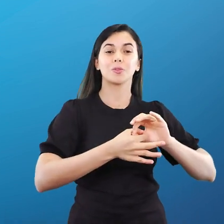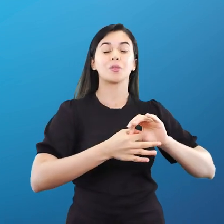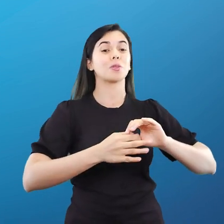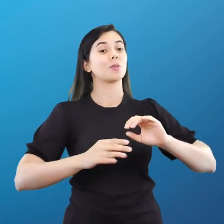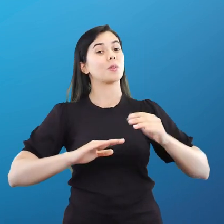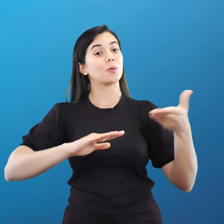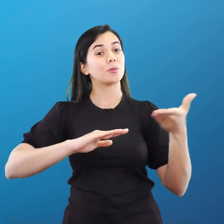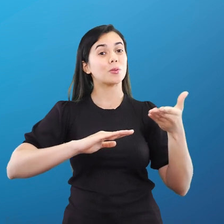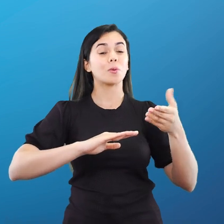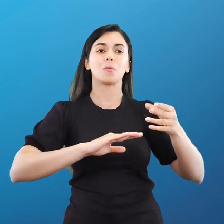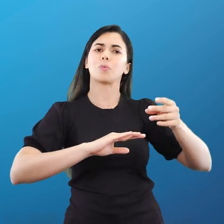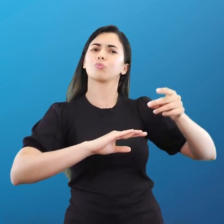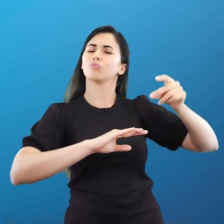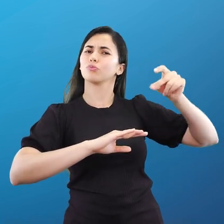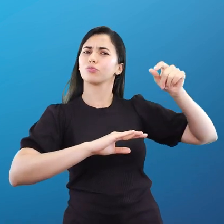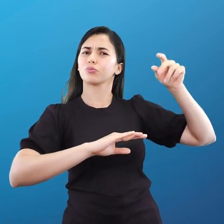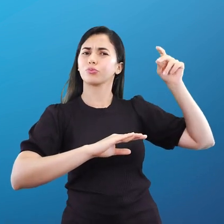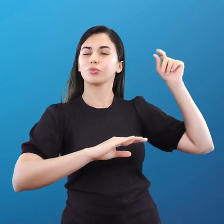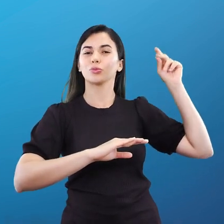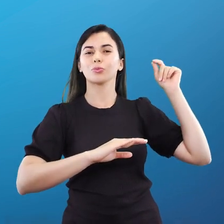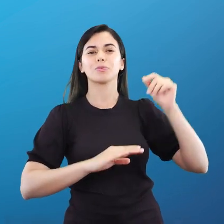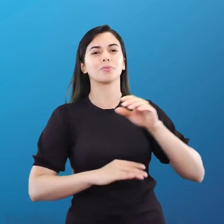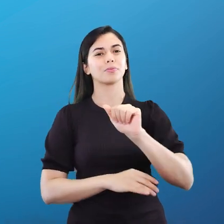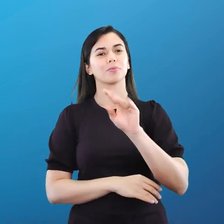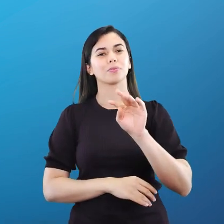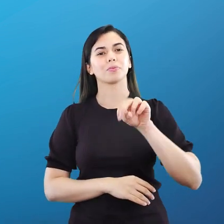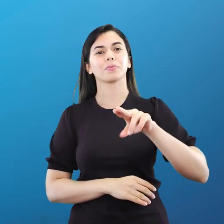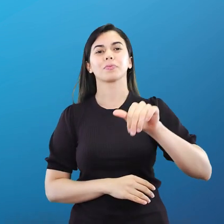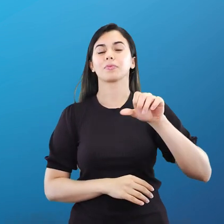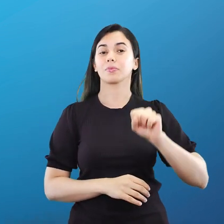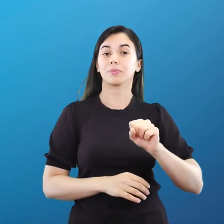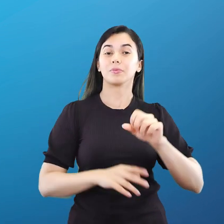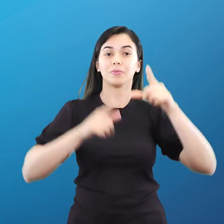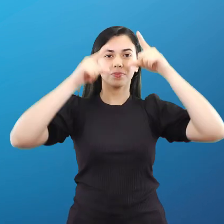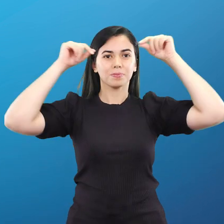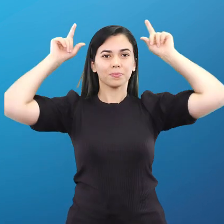Atenas, na Grécia, em 1896.